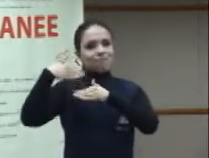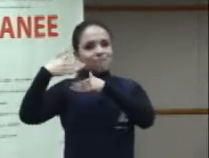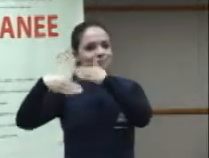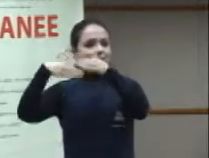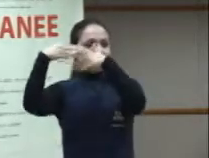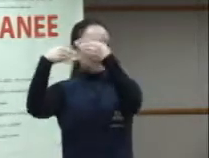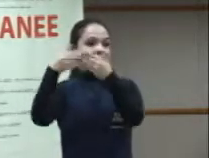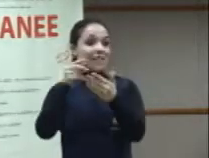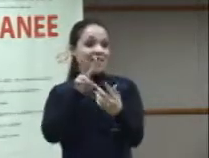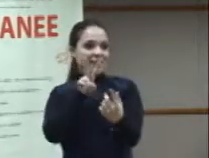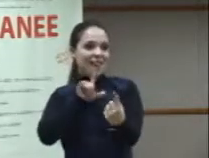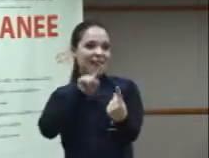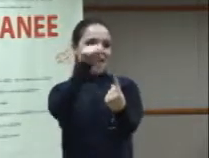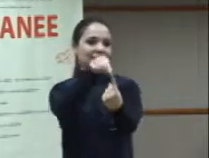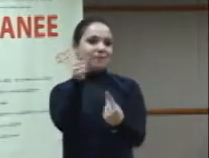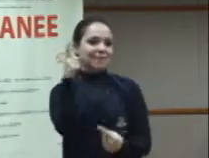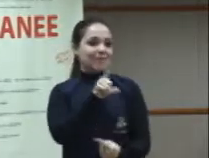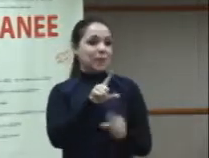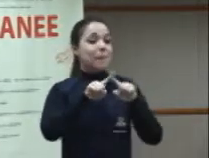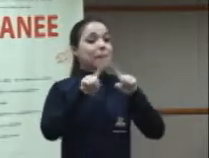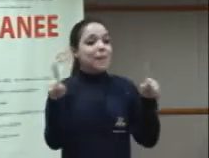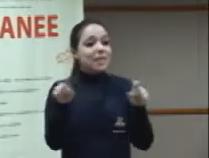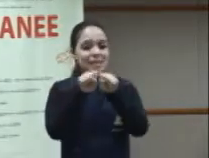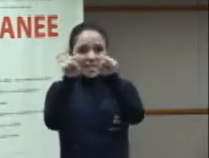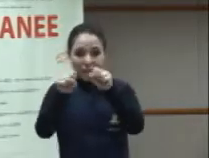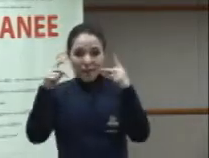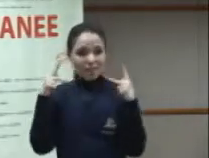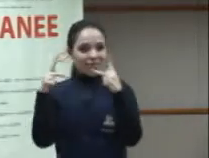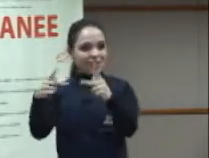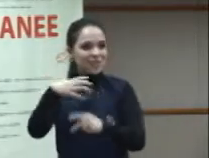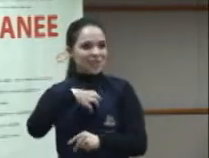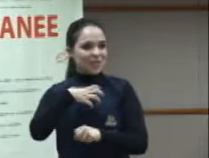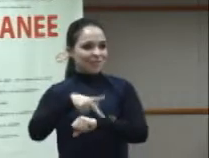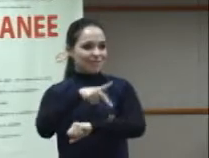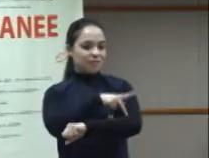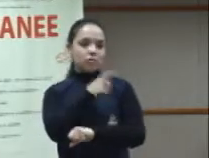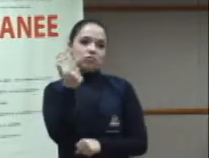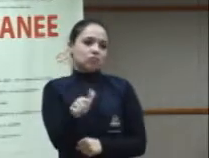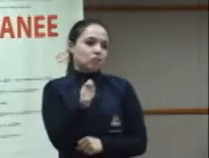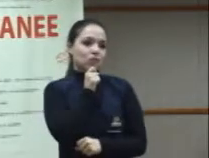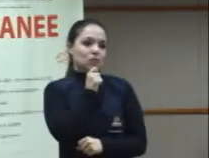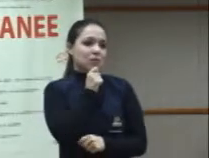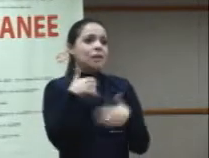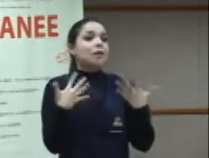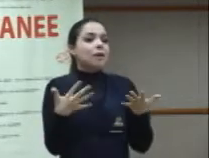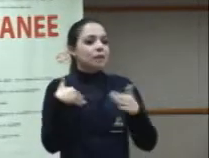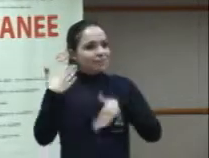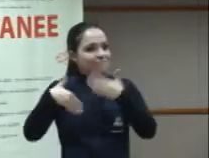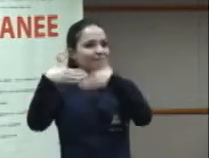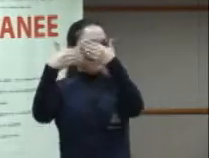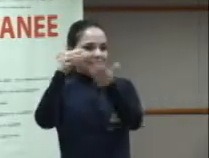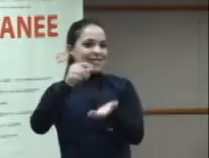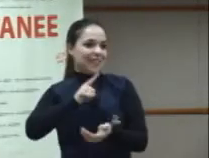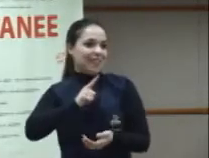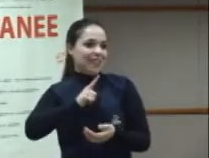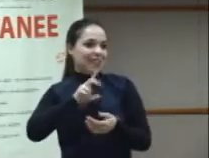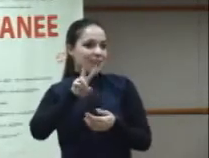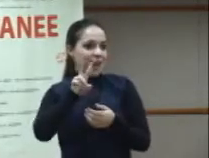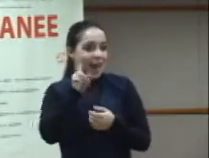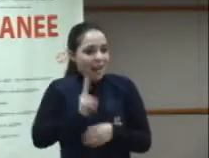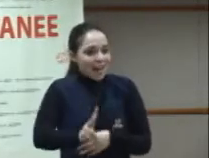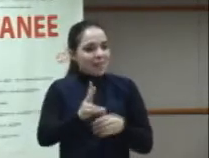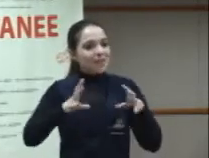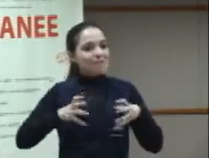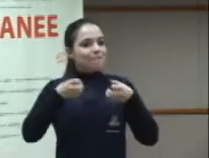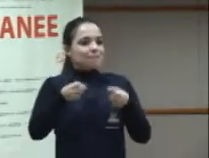caminho de um sistema feito dos surdos para e pelos surdos. Com eles. Então, ainda esse